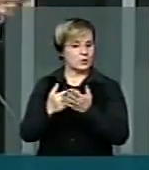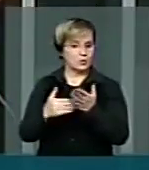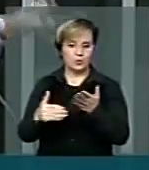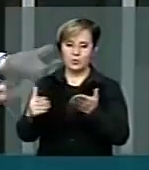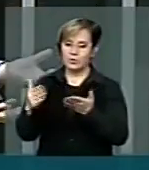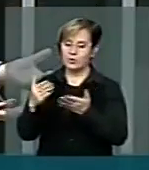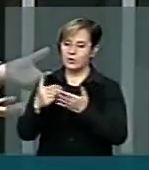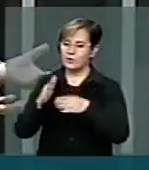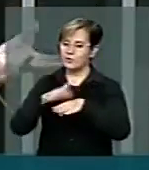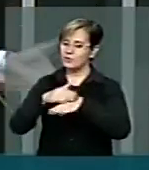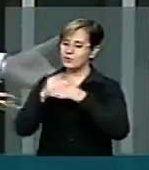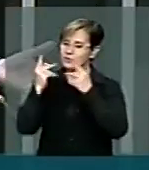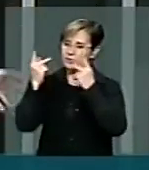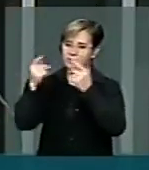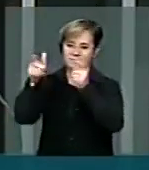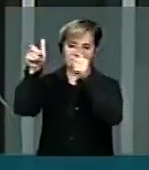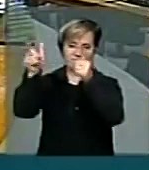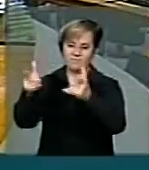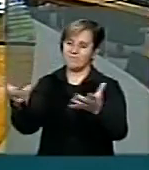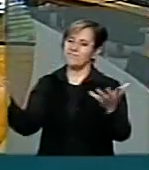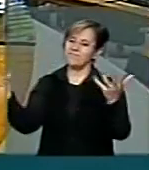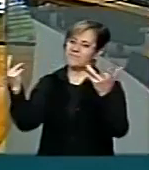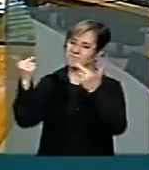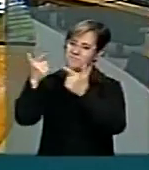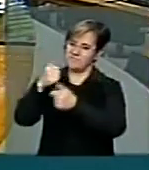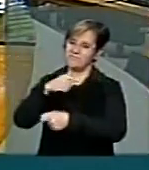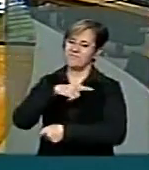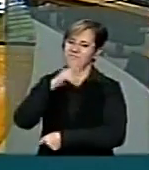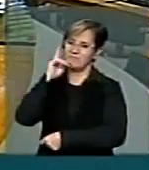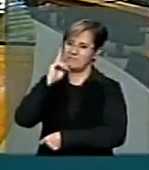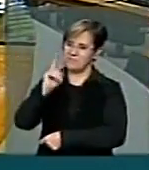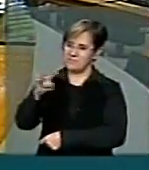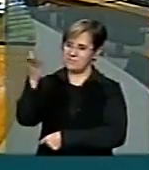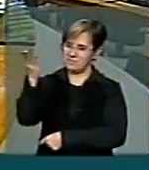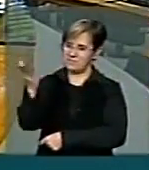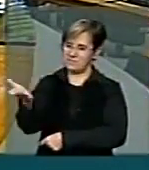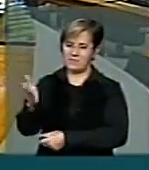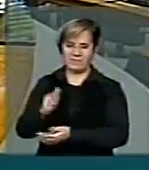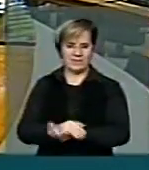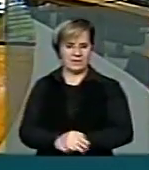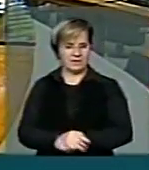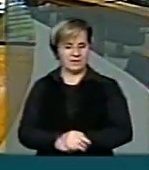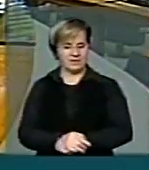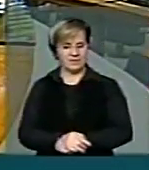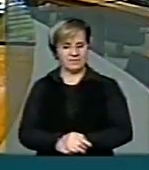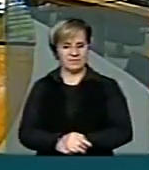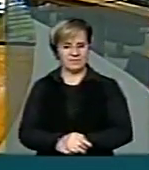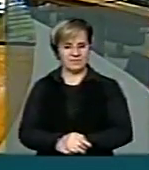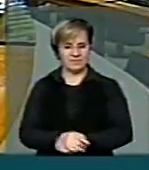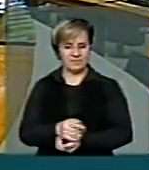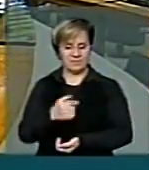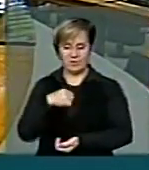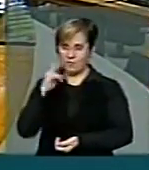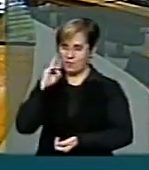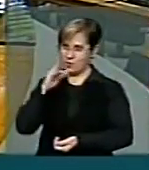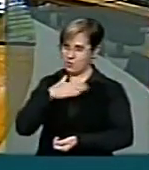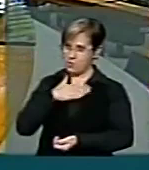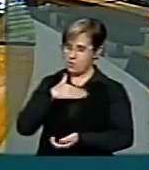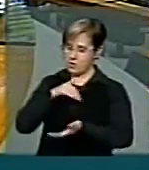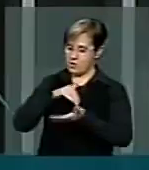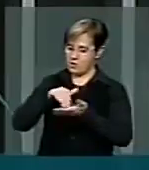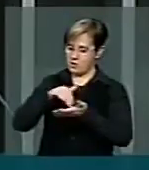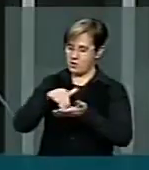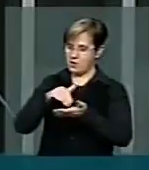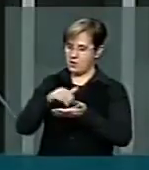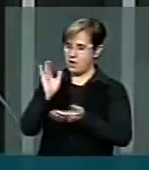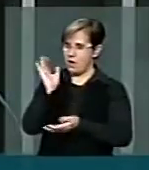faz parte do conjunto belo que nós estamos vendo aqui. Não foi à toa que eu vi do meu gabinete as